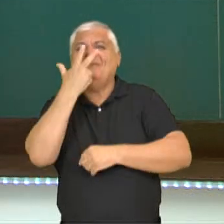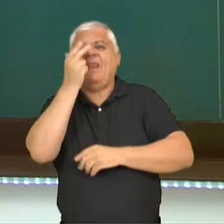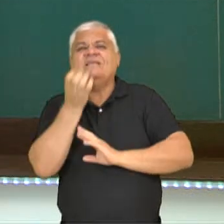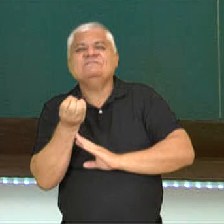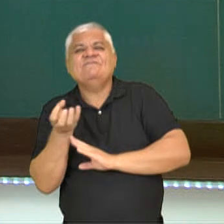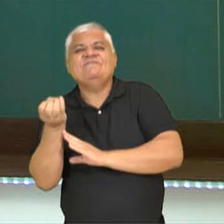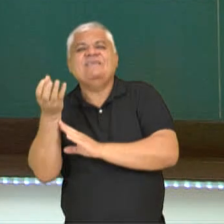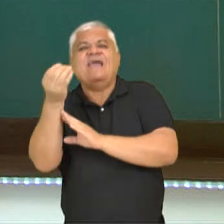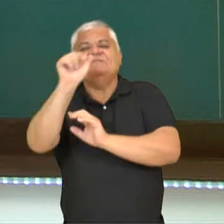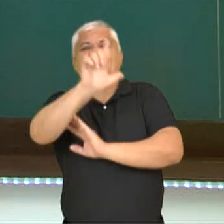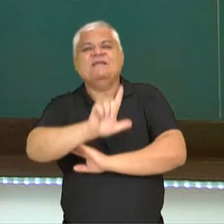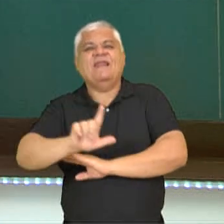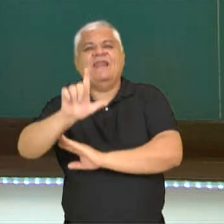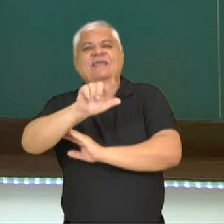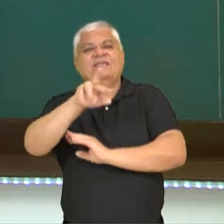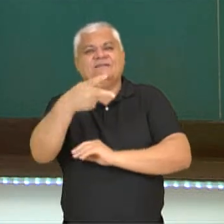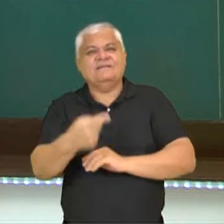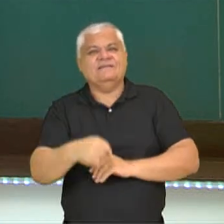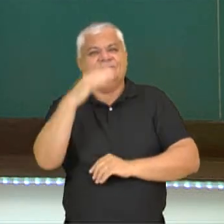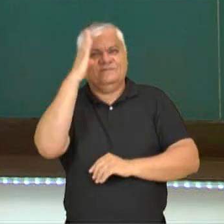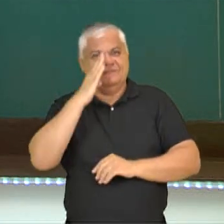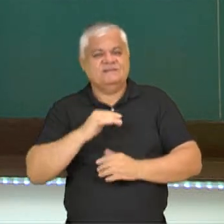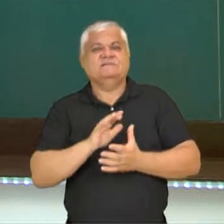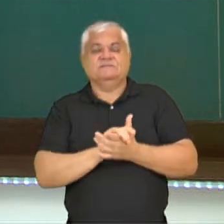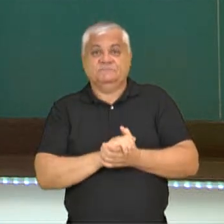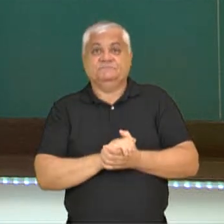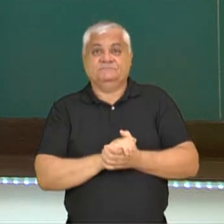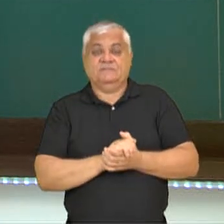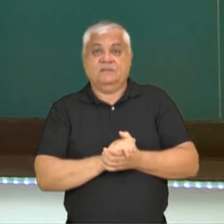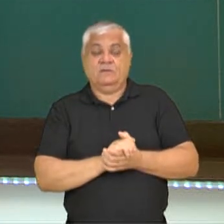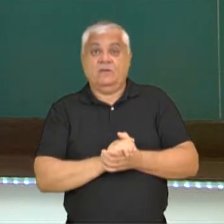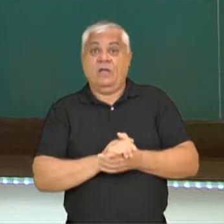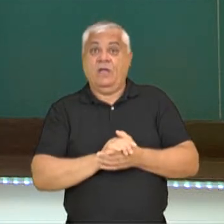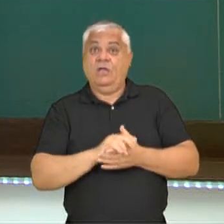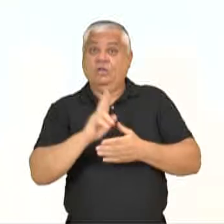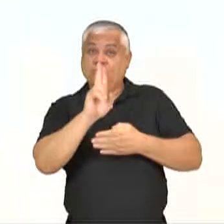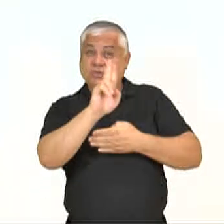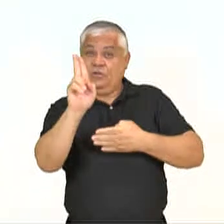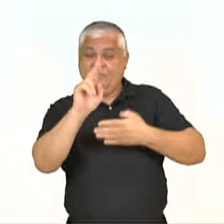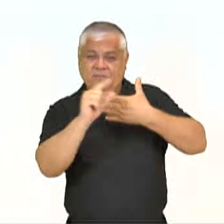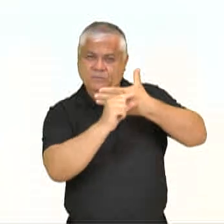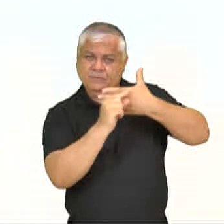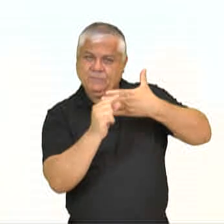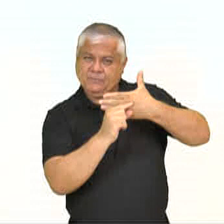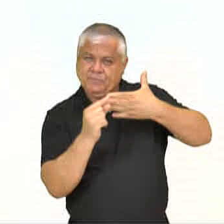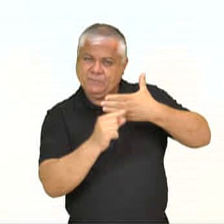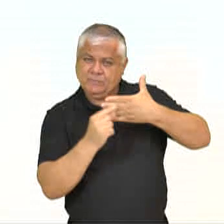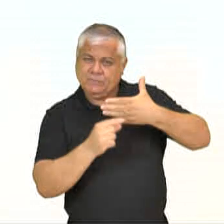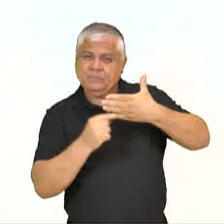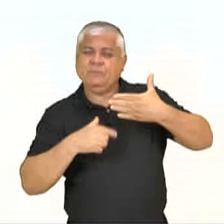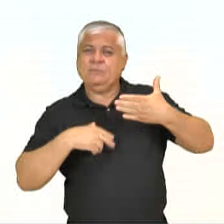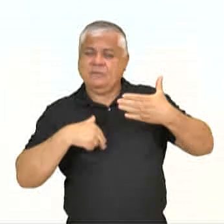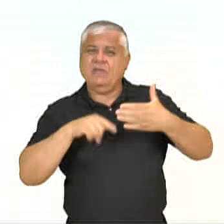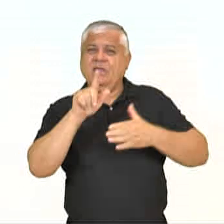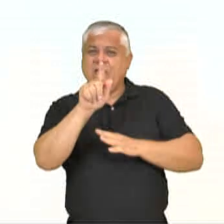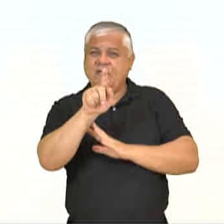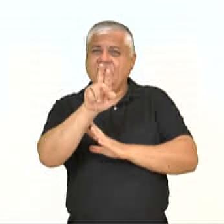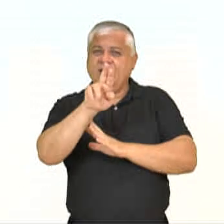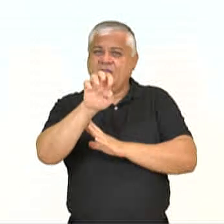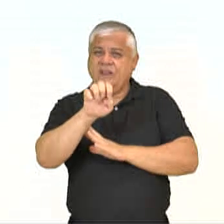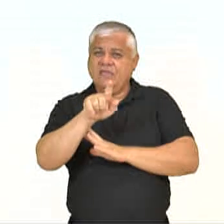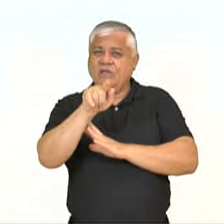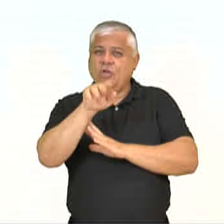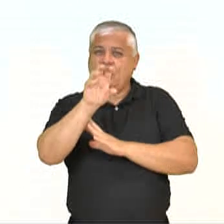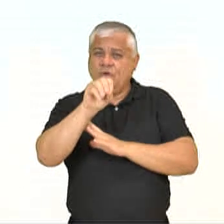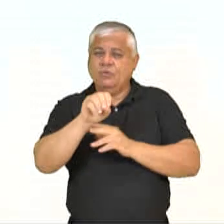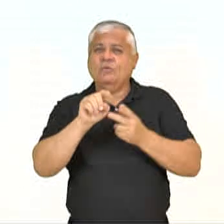praticadas no Brasil. Autores como Gregório de Matos, Machado de Assis, Álvares de